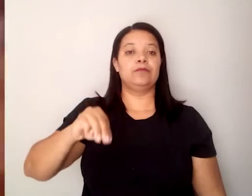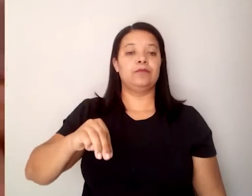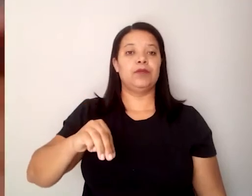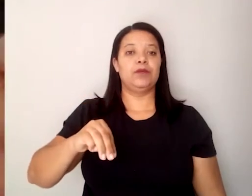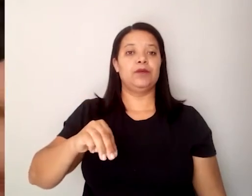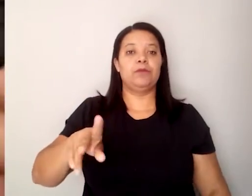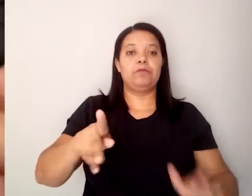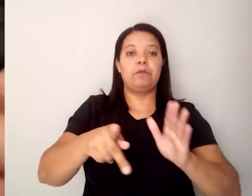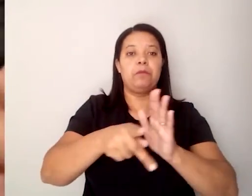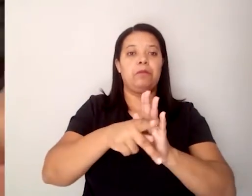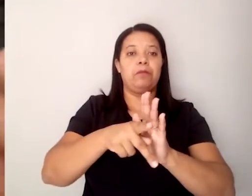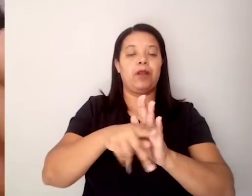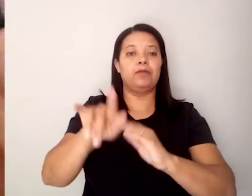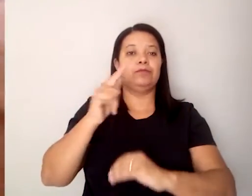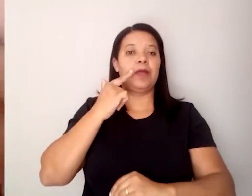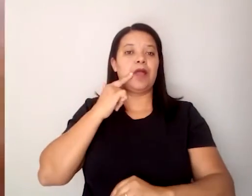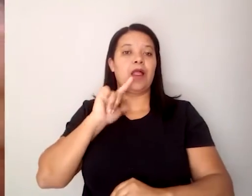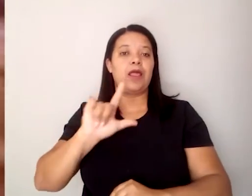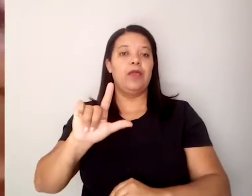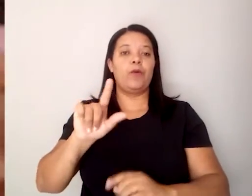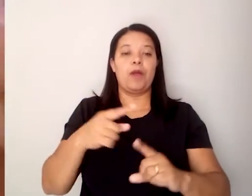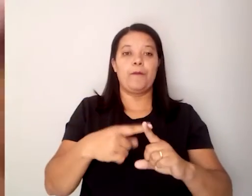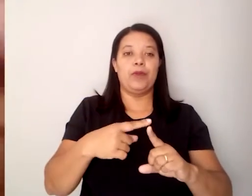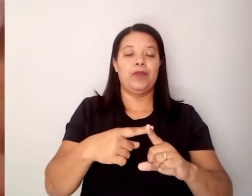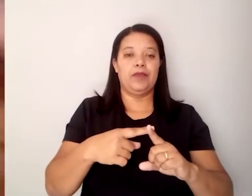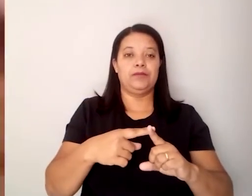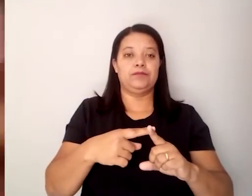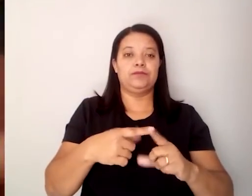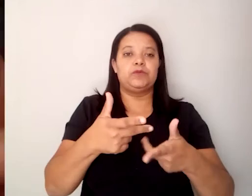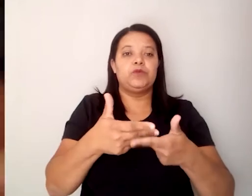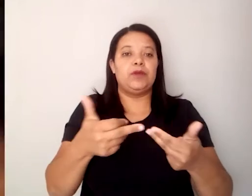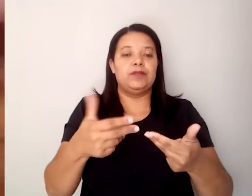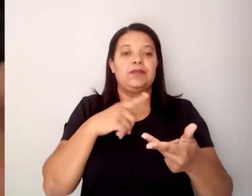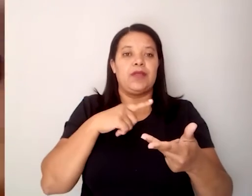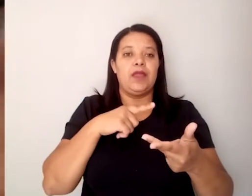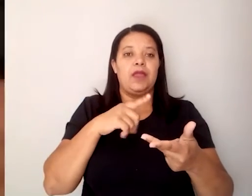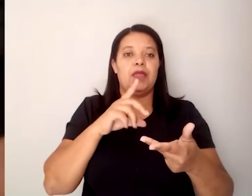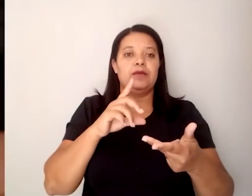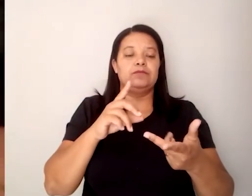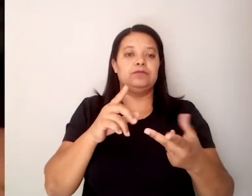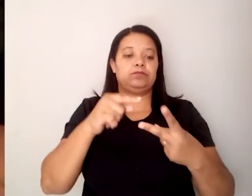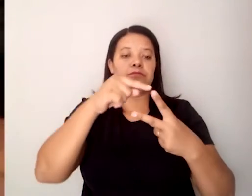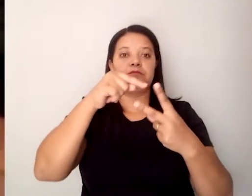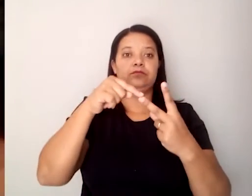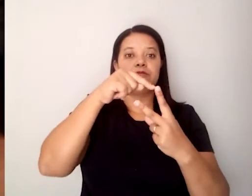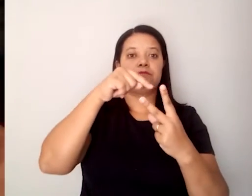coisa, que é o espírito, toda coisa tem seu duplo, tudo que existe